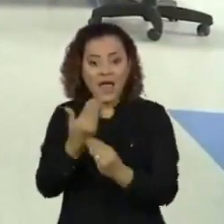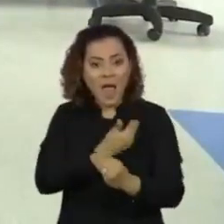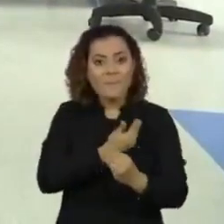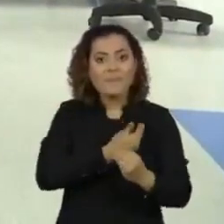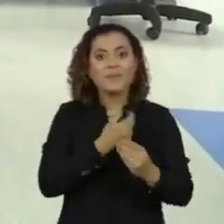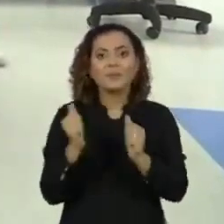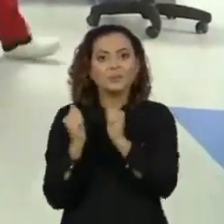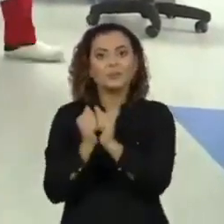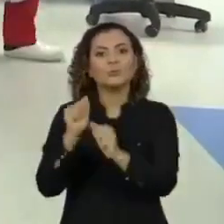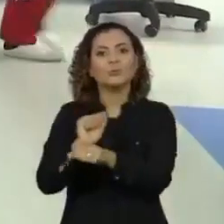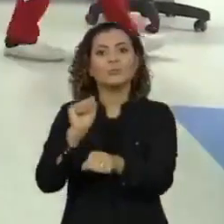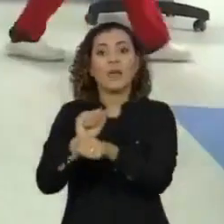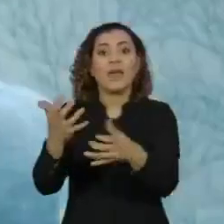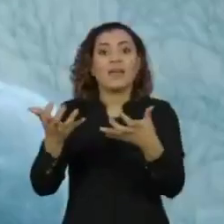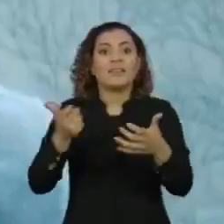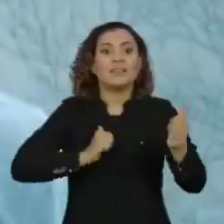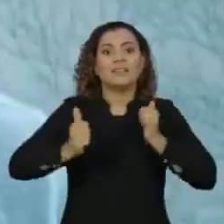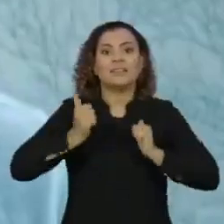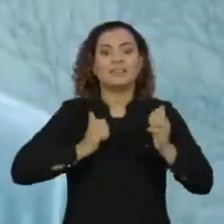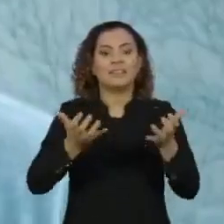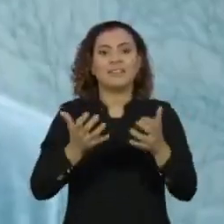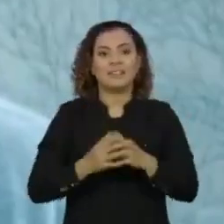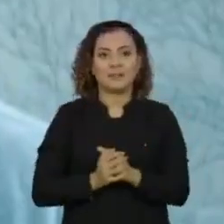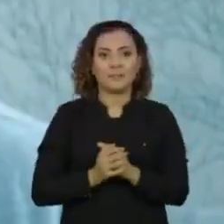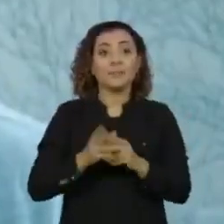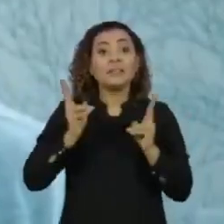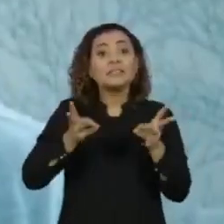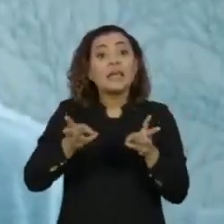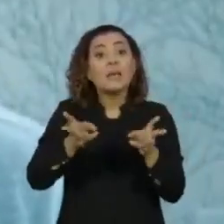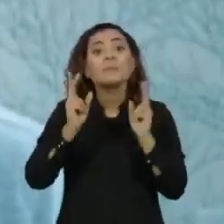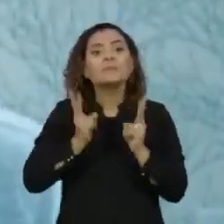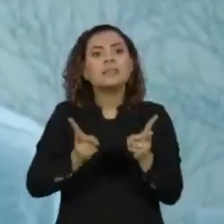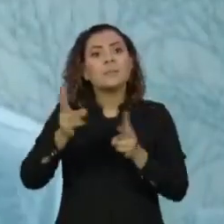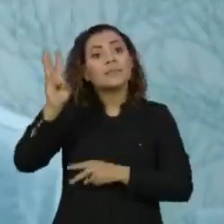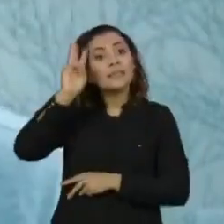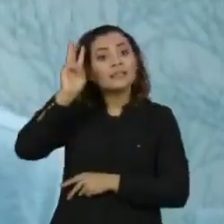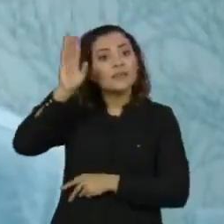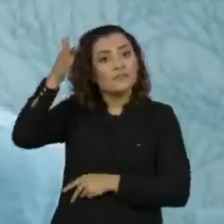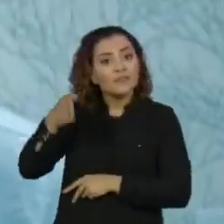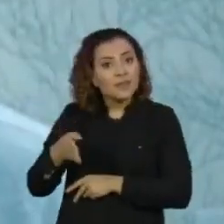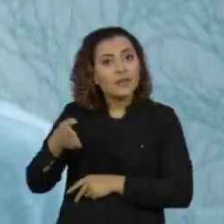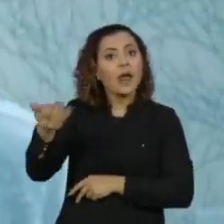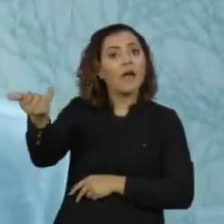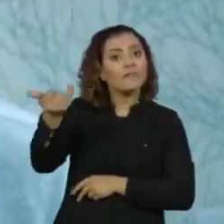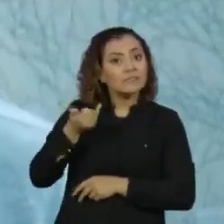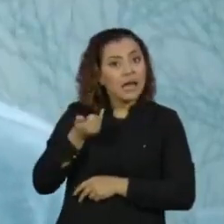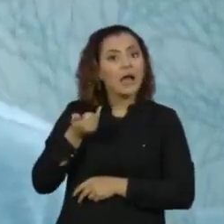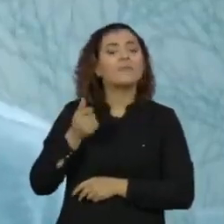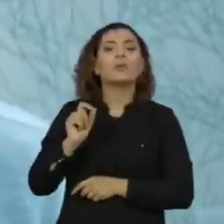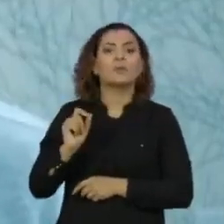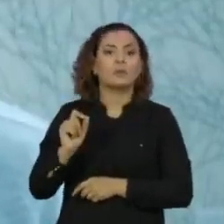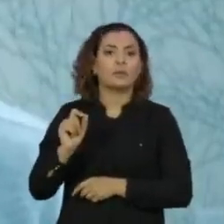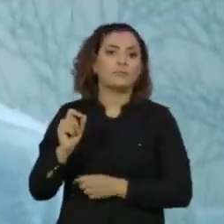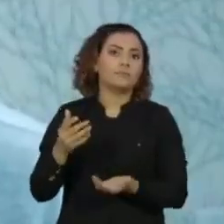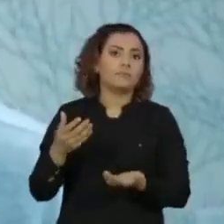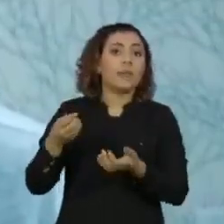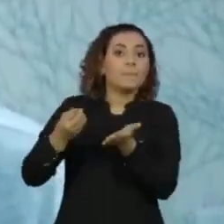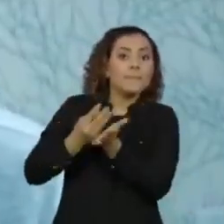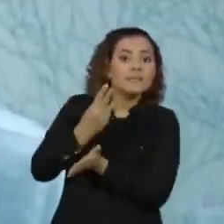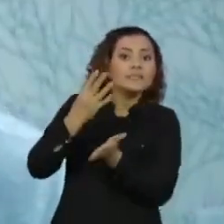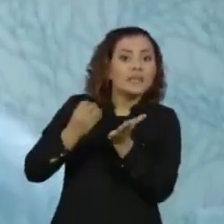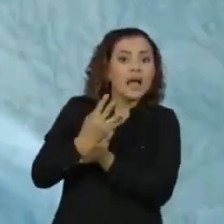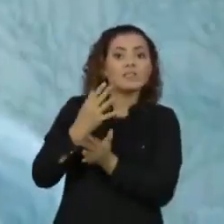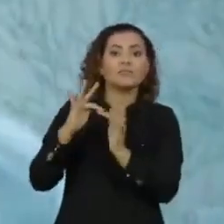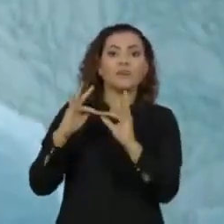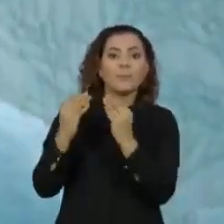amigos estavam esperando por ele. Todas as terças-feiras eles traziam para mim mensagens